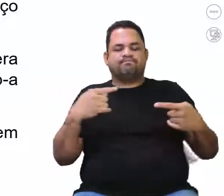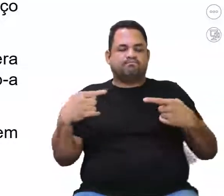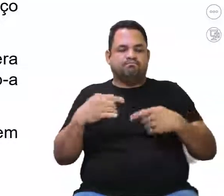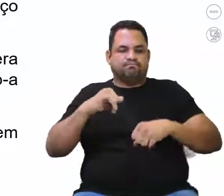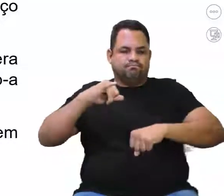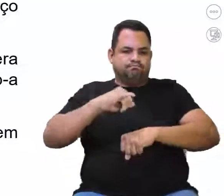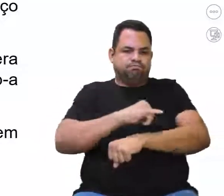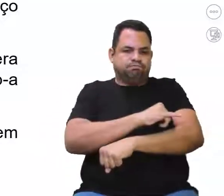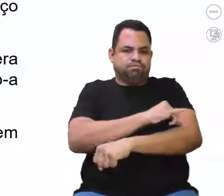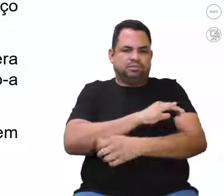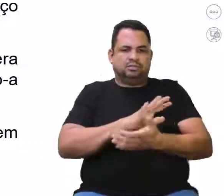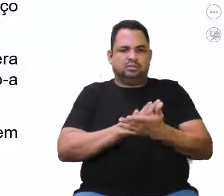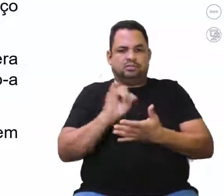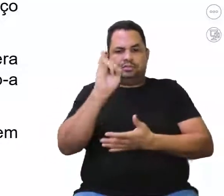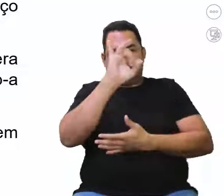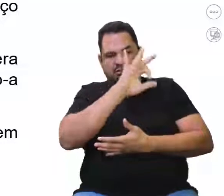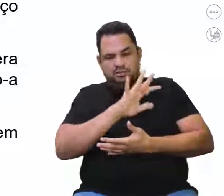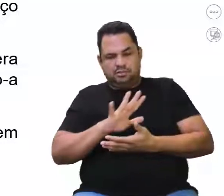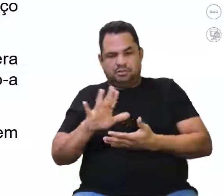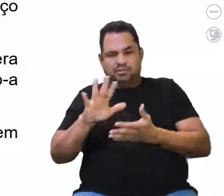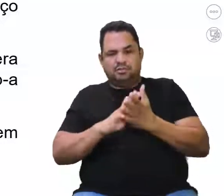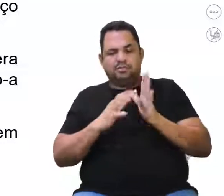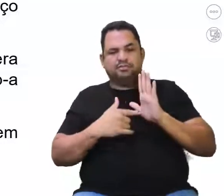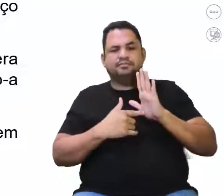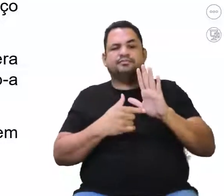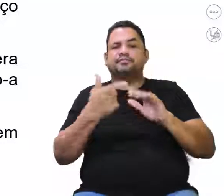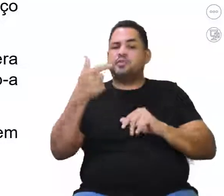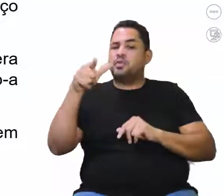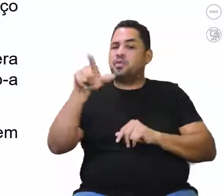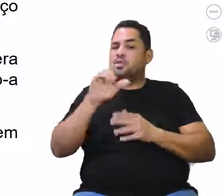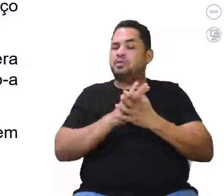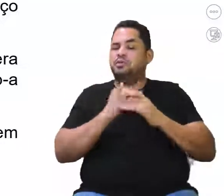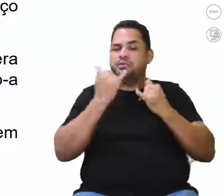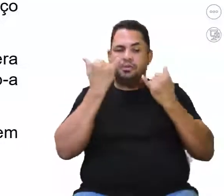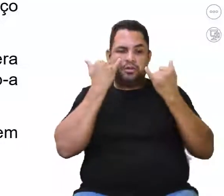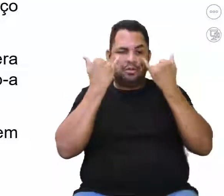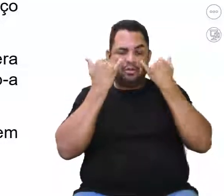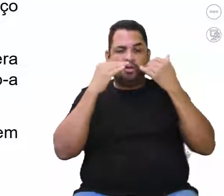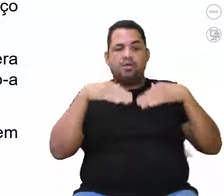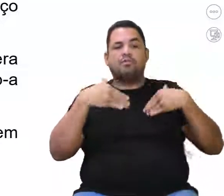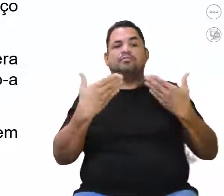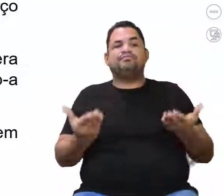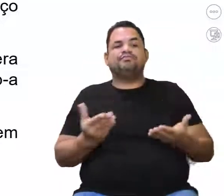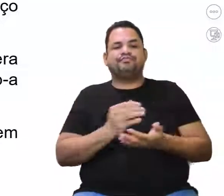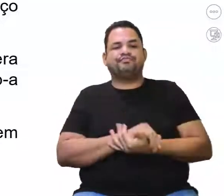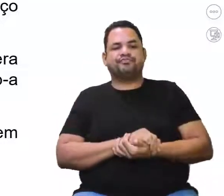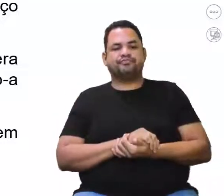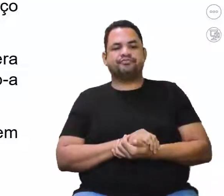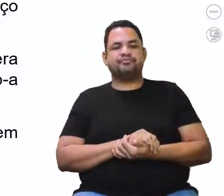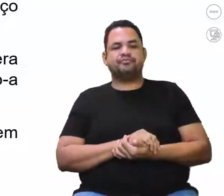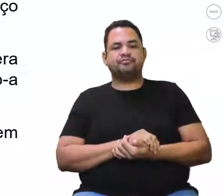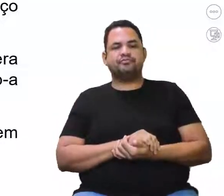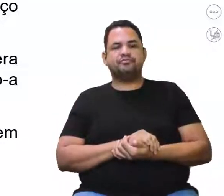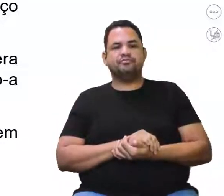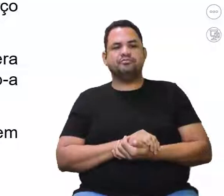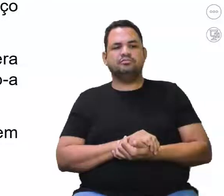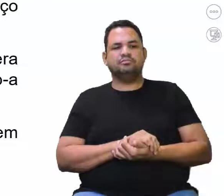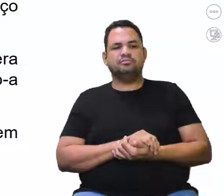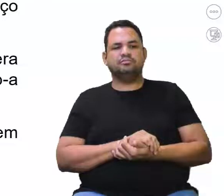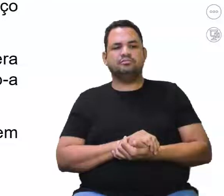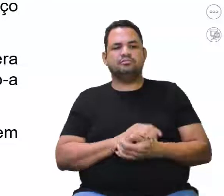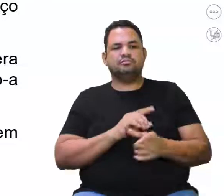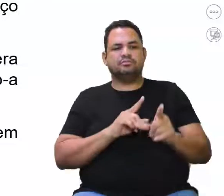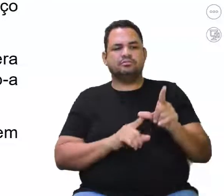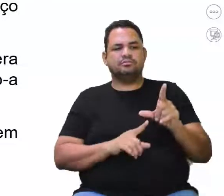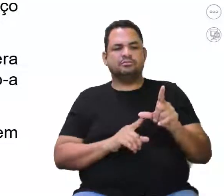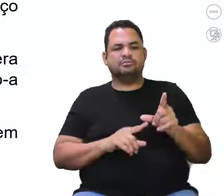obesidade. A imagem ilustra outra informação. E qual que seria ela, professora? A letra